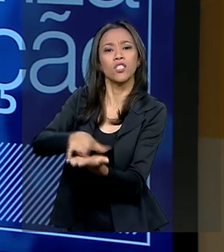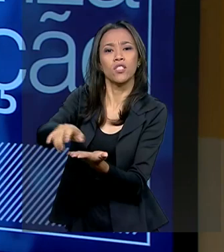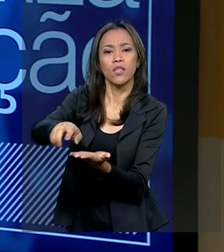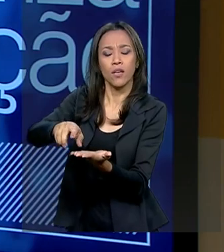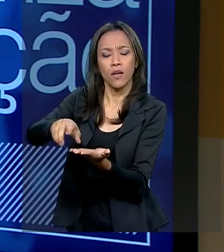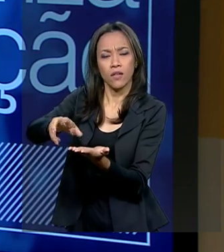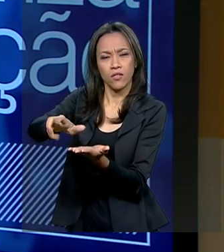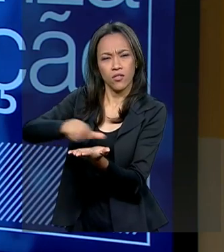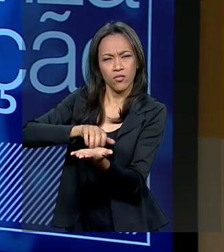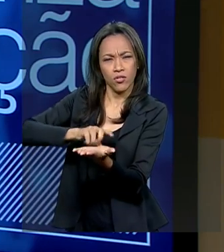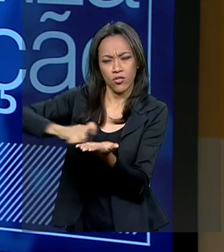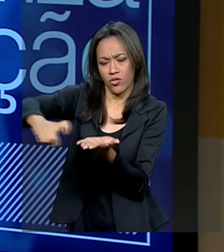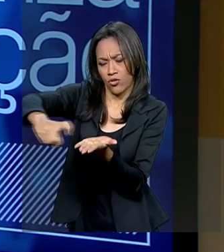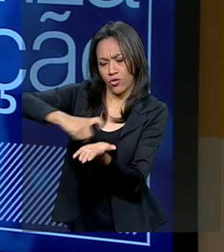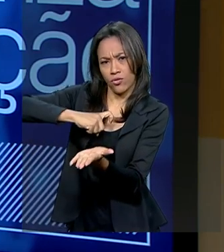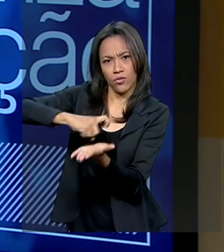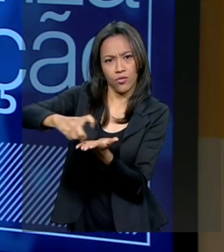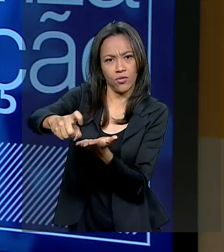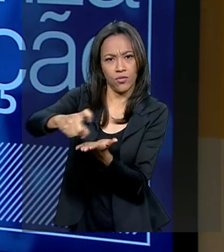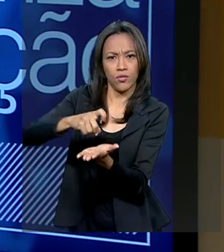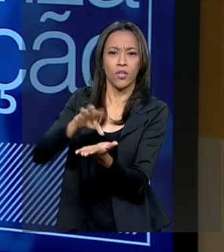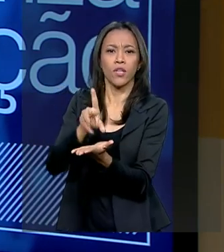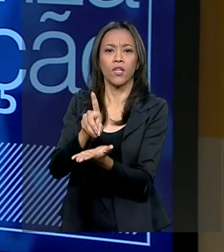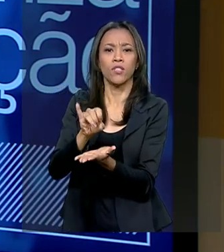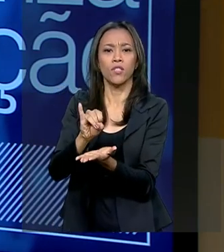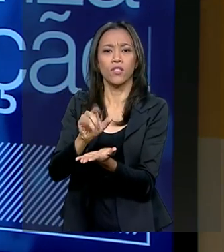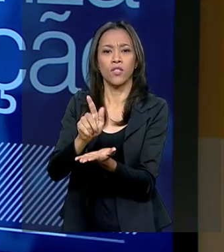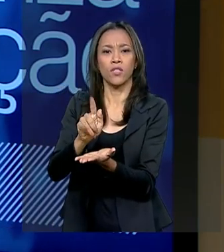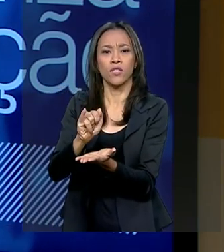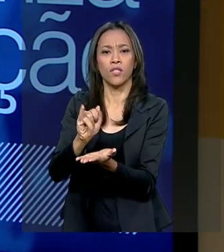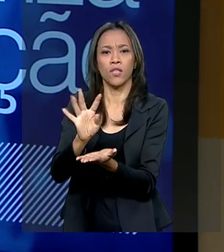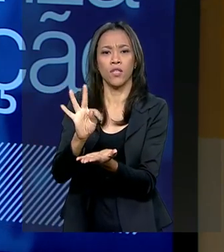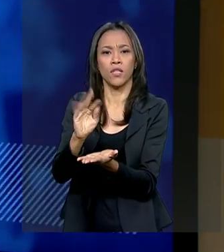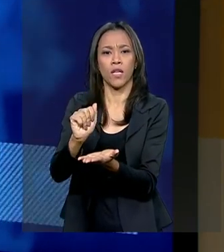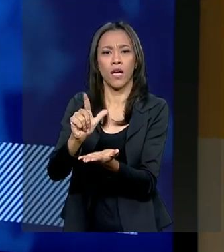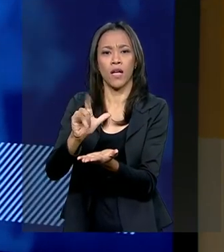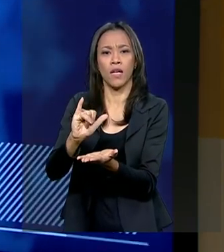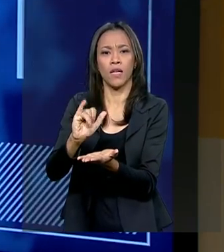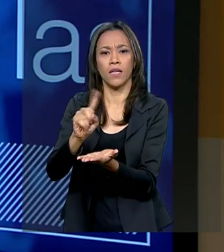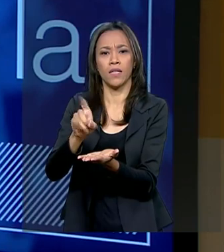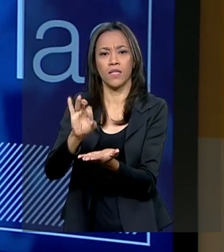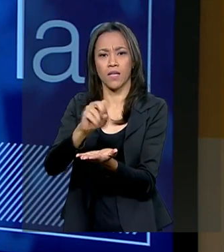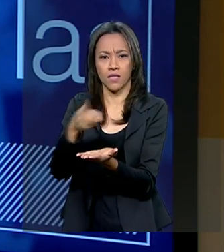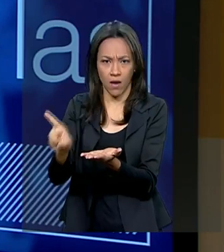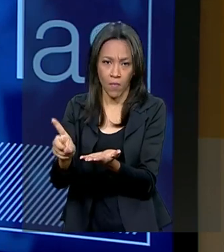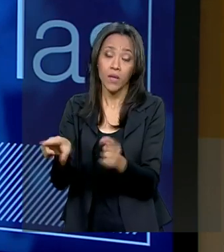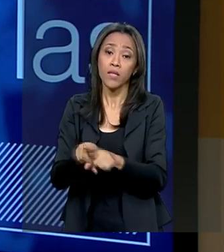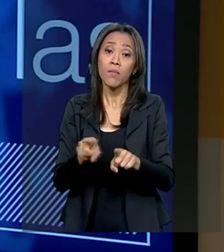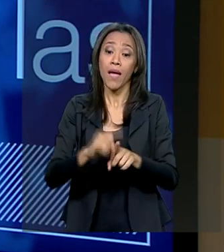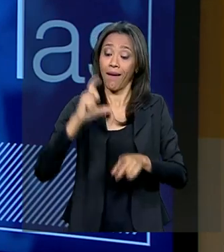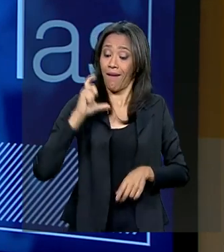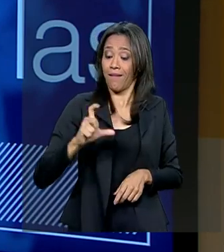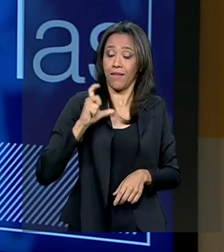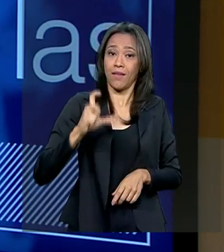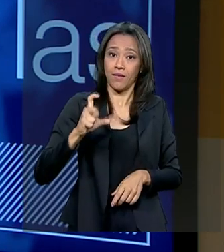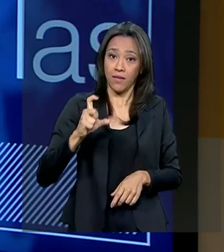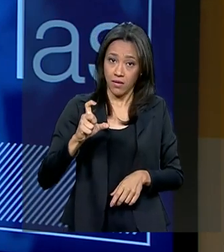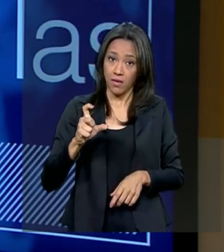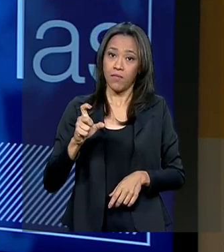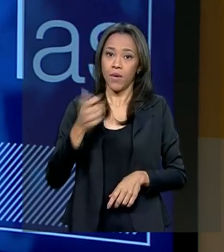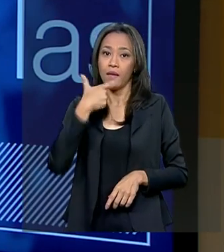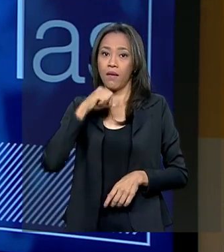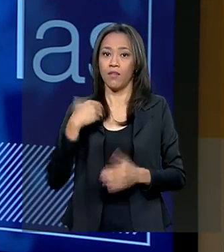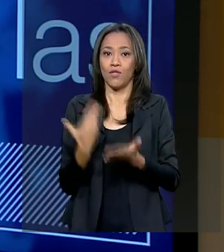visão de digitalizar o Ministério da Educação, tem a carteirinha digital. Não só para o estudante universitário, para o do